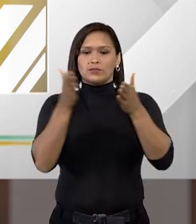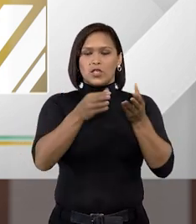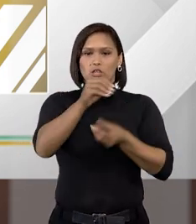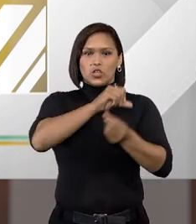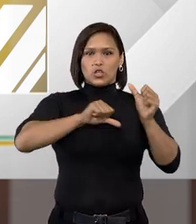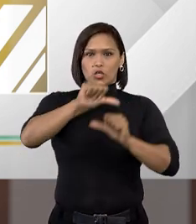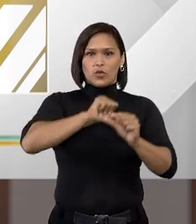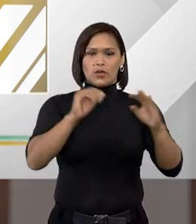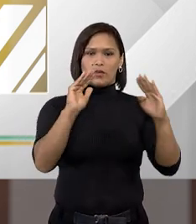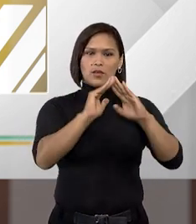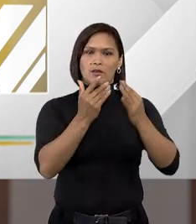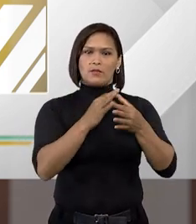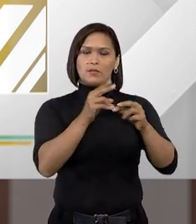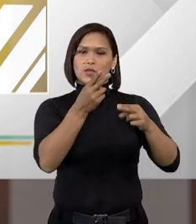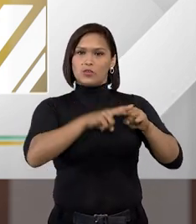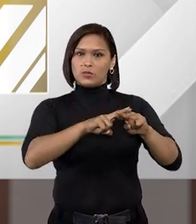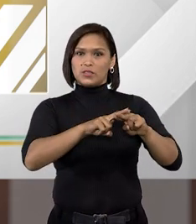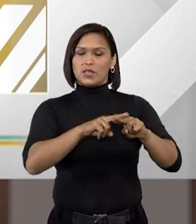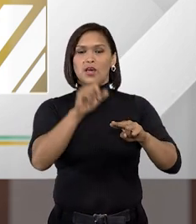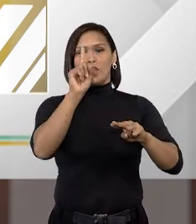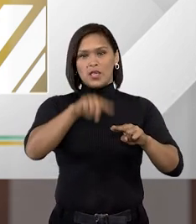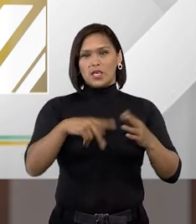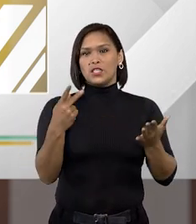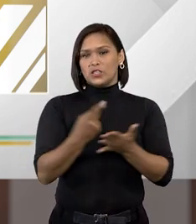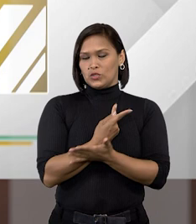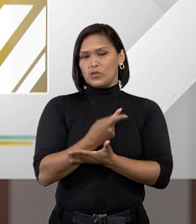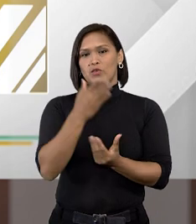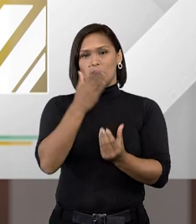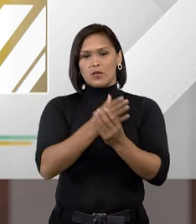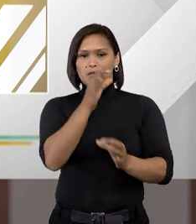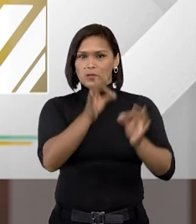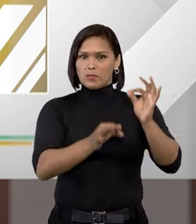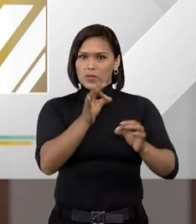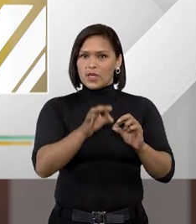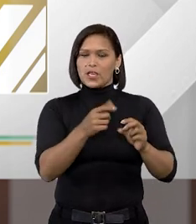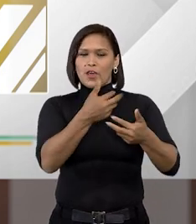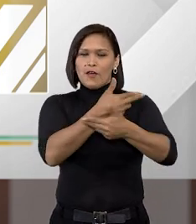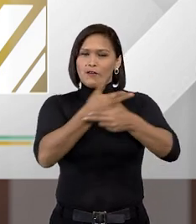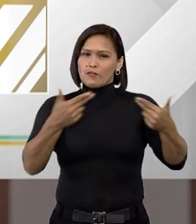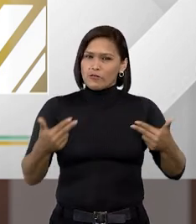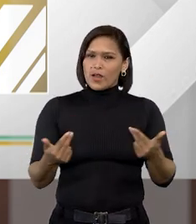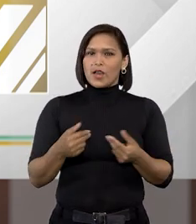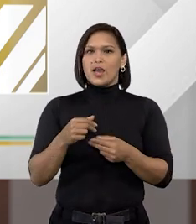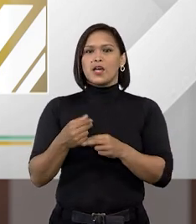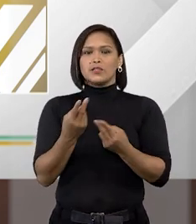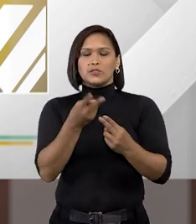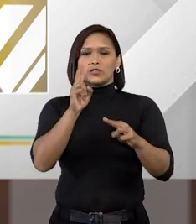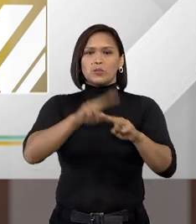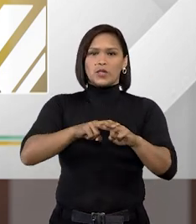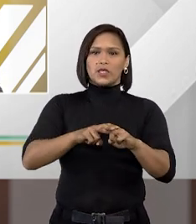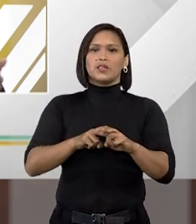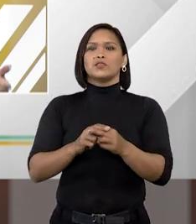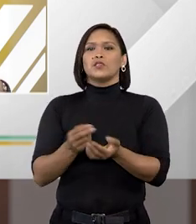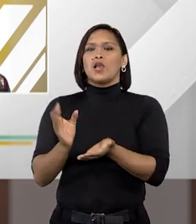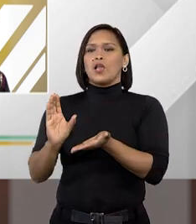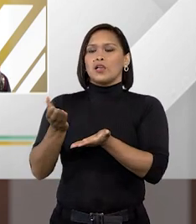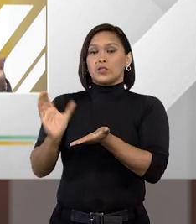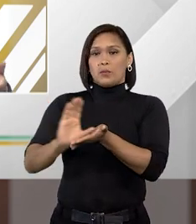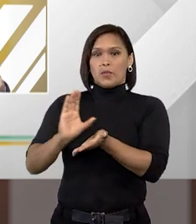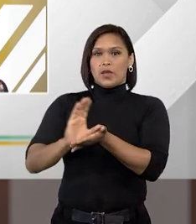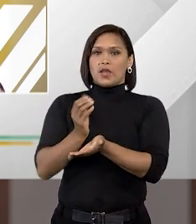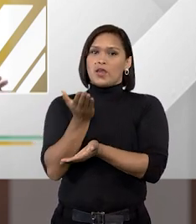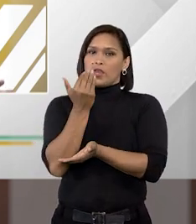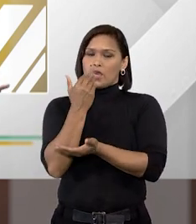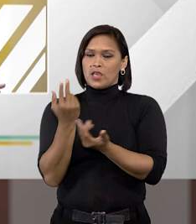para a prisão domiciliar isso foi um precedente para que presos por dívida alimentícia fossem colocados em recolhimento